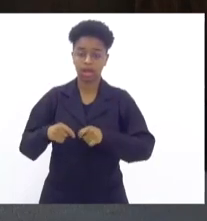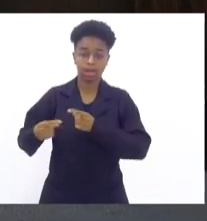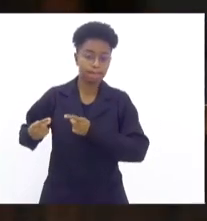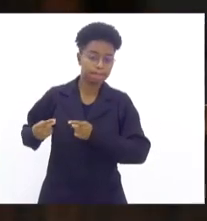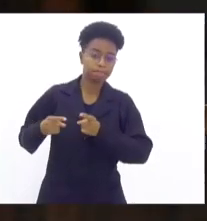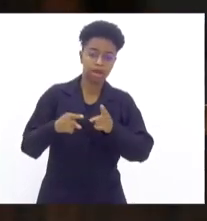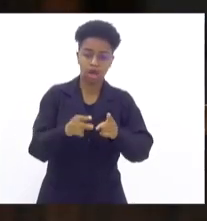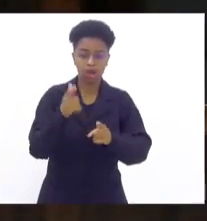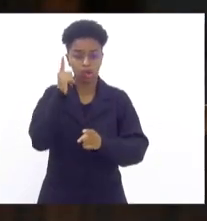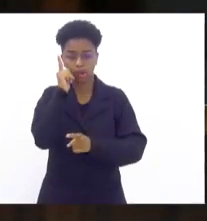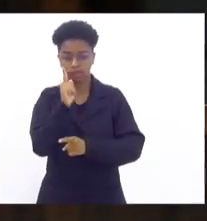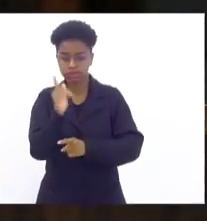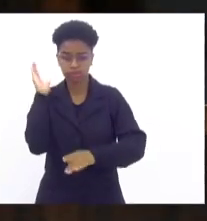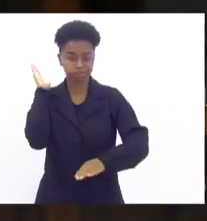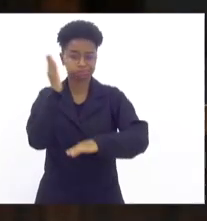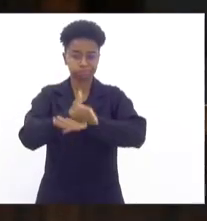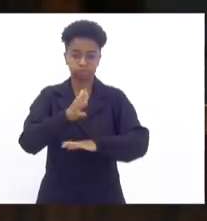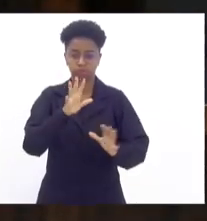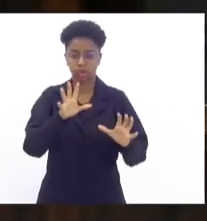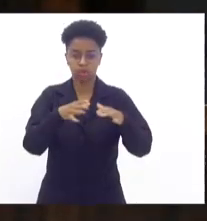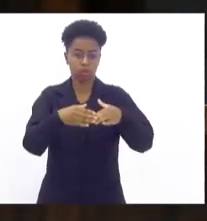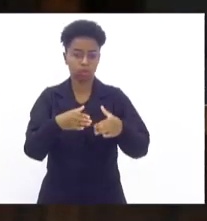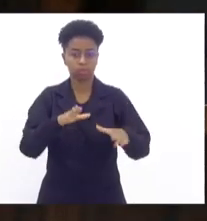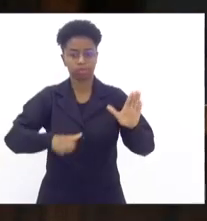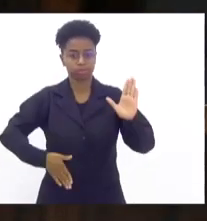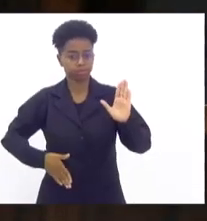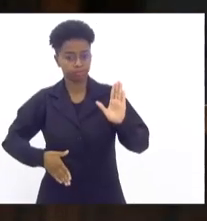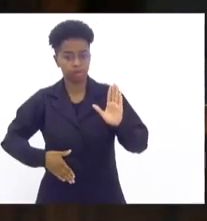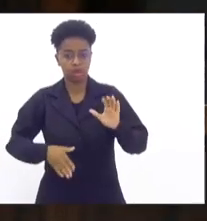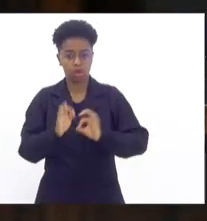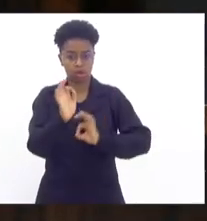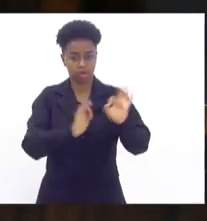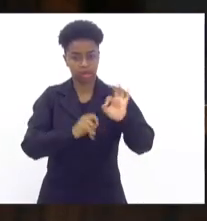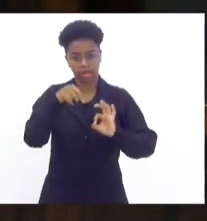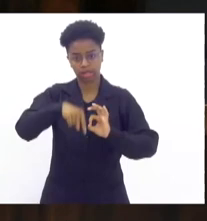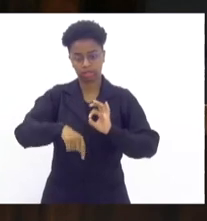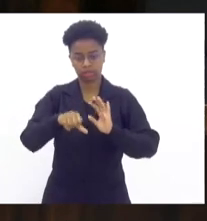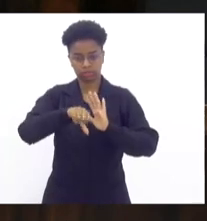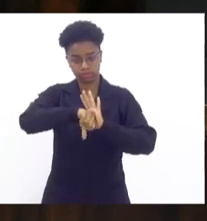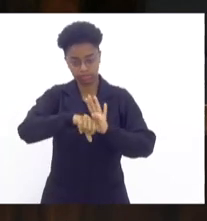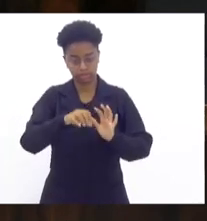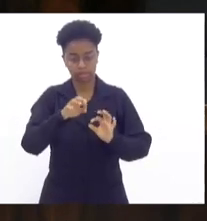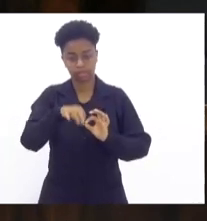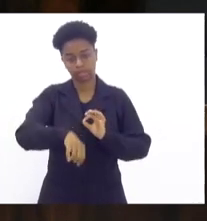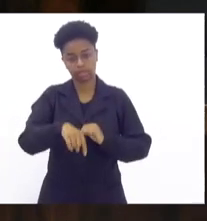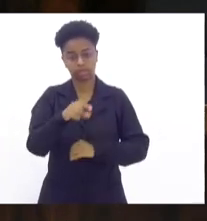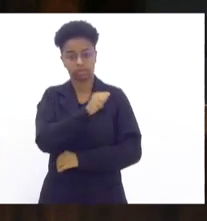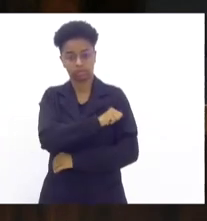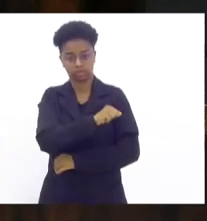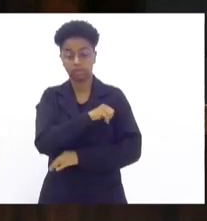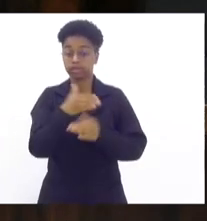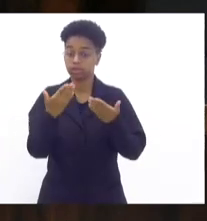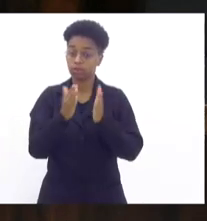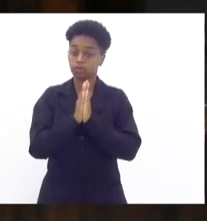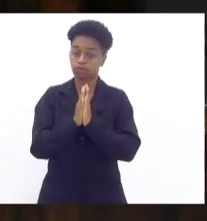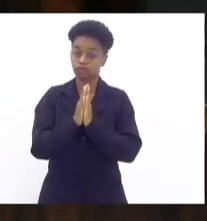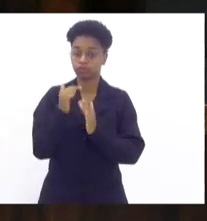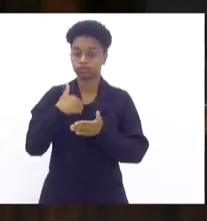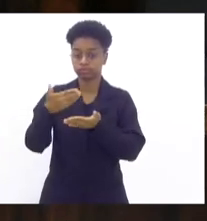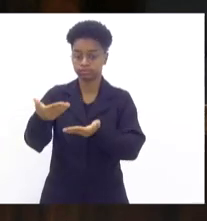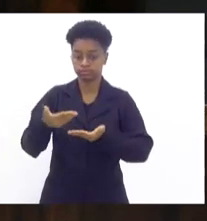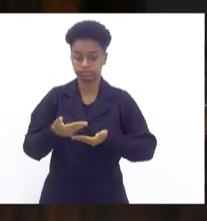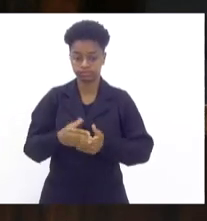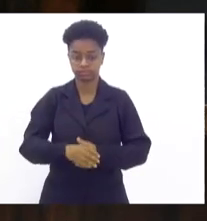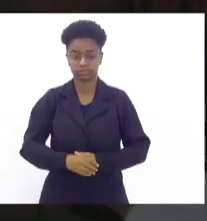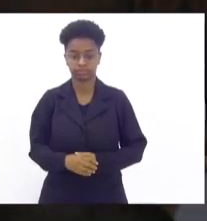de forma mais eficaz o crime organizado no estado do Rio de Janeiro. Então, por favor, passo a palavra. Muito obrigado.